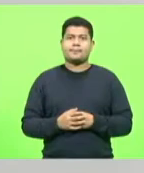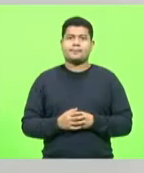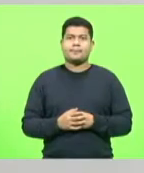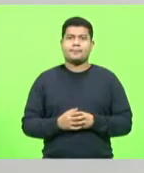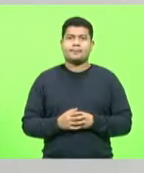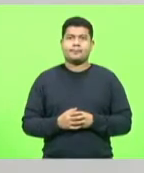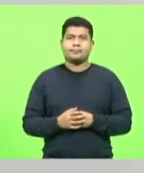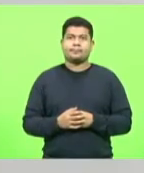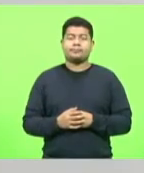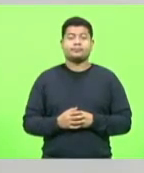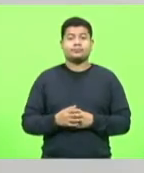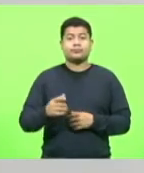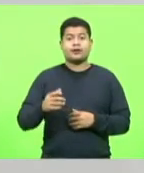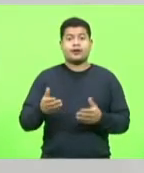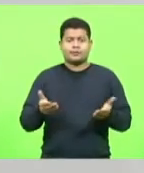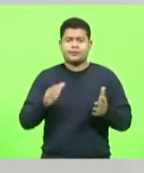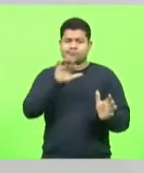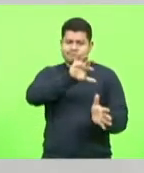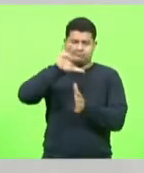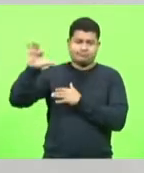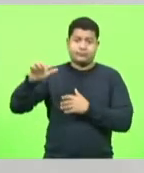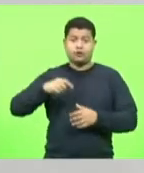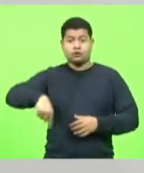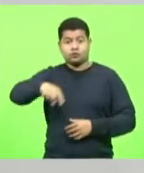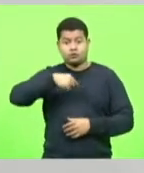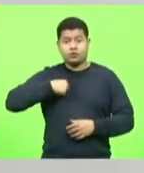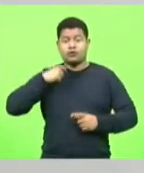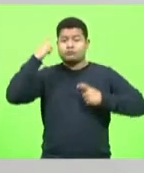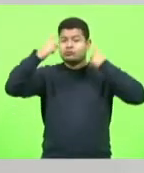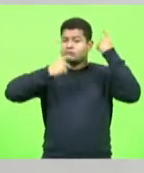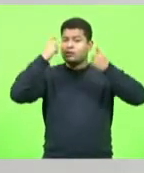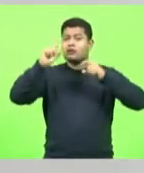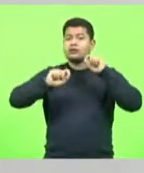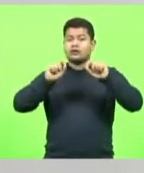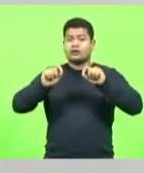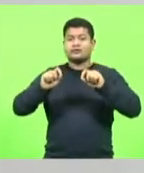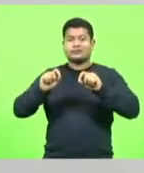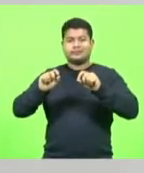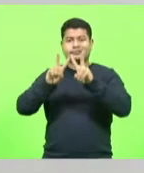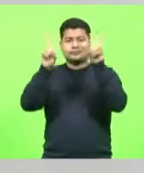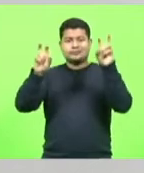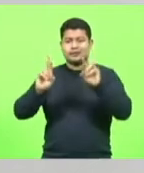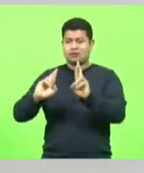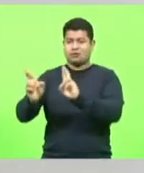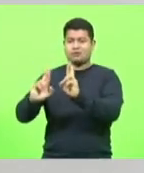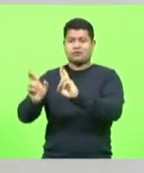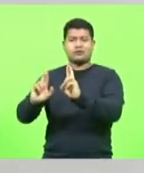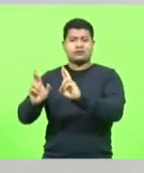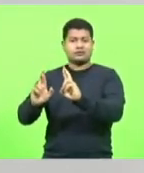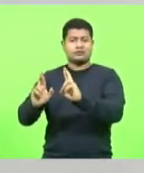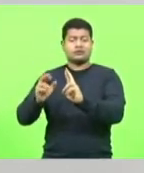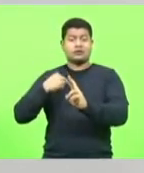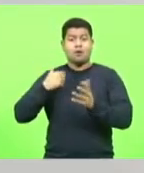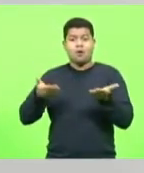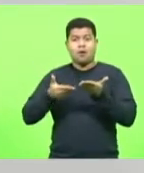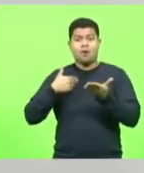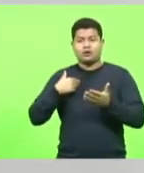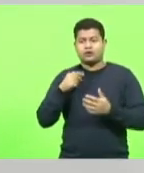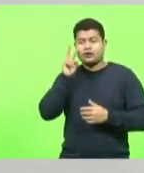Nós temos tido uma preocupação muito grande com as rodovias. Hoje de manhã eu estava pegando uns vídeos